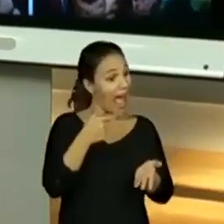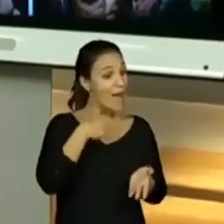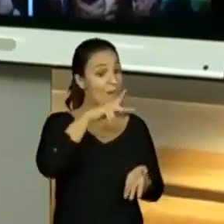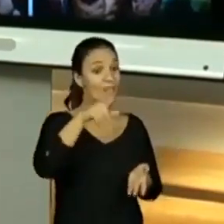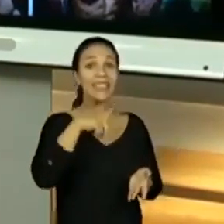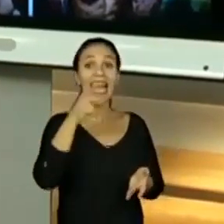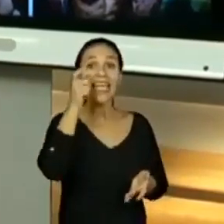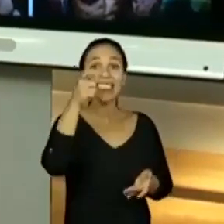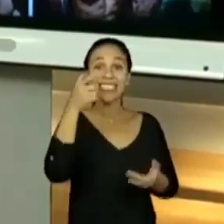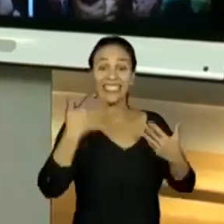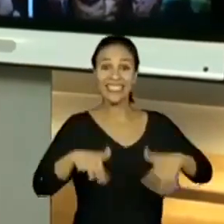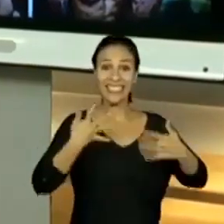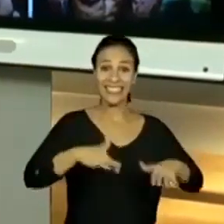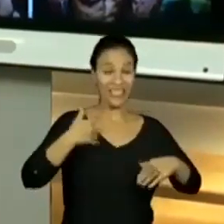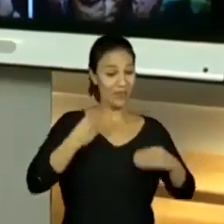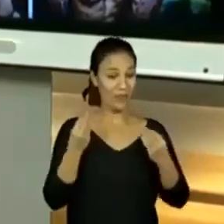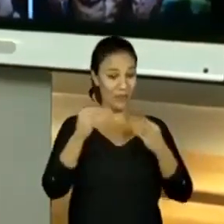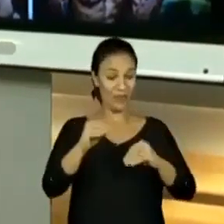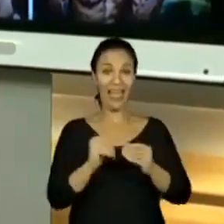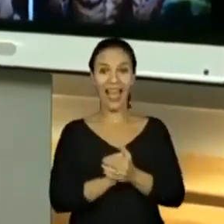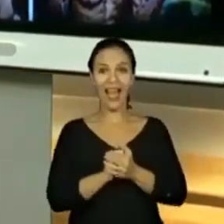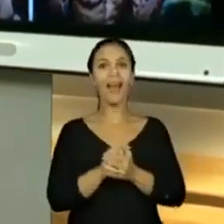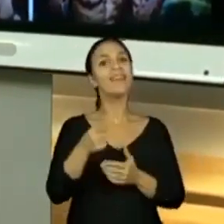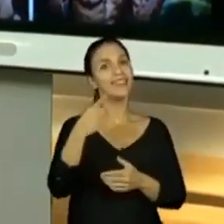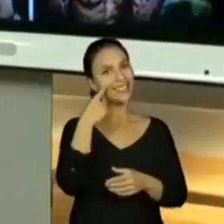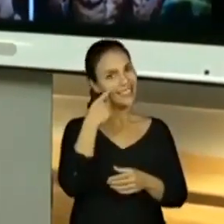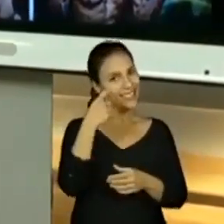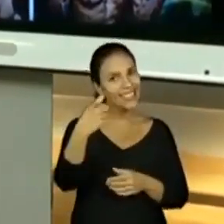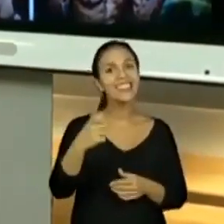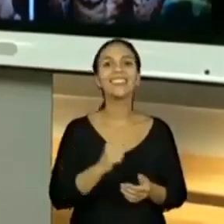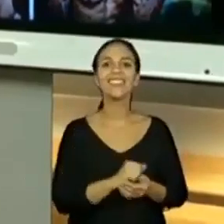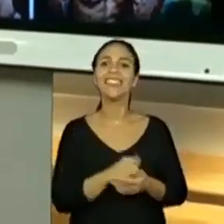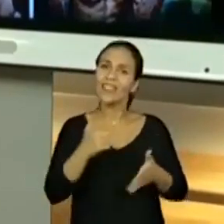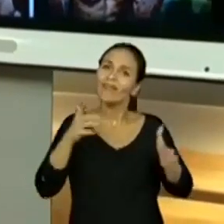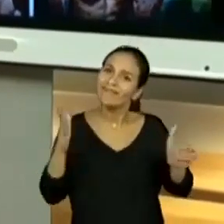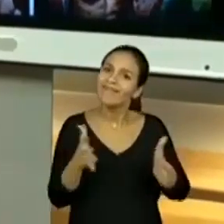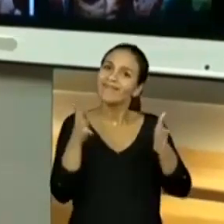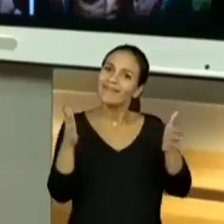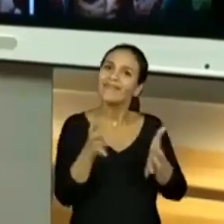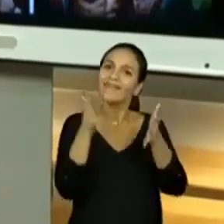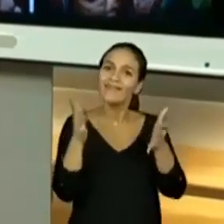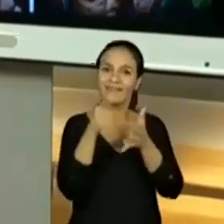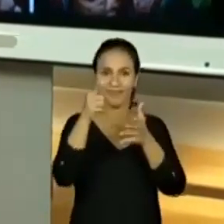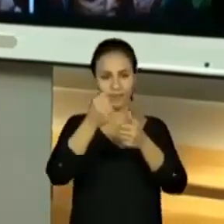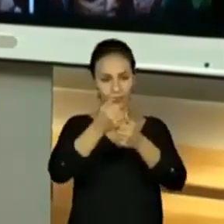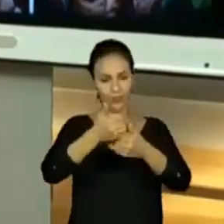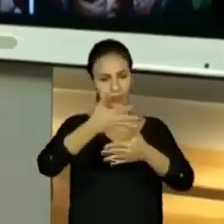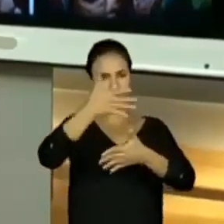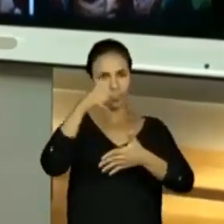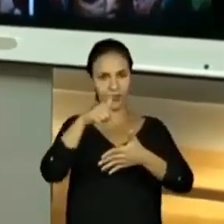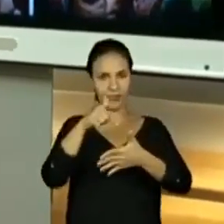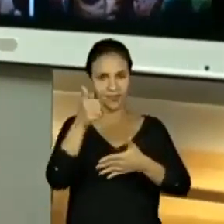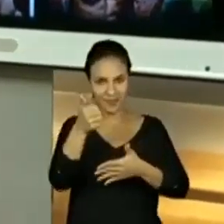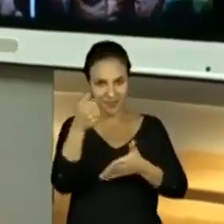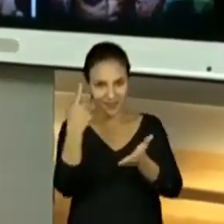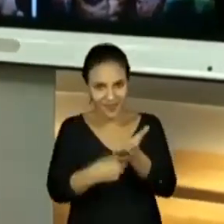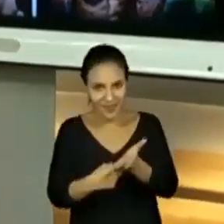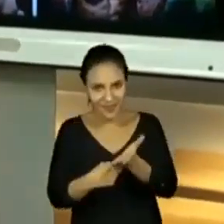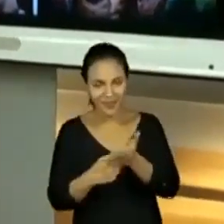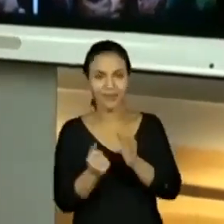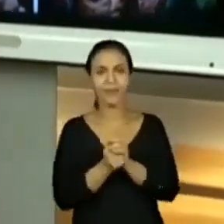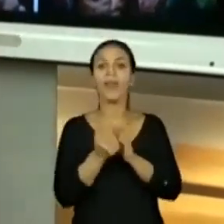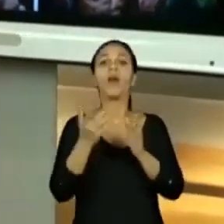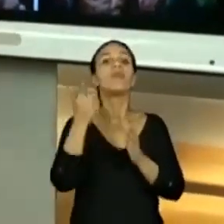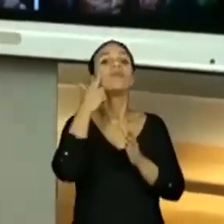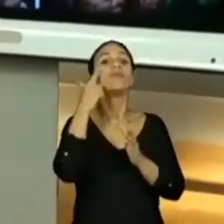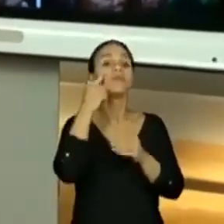nossa, minha professora está assistindo, eu vou colocar. Isso é muito interessante. Então, incentive também por meio do chat. Combinado? Vamos lá agora nos